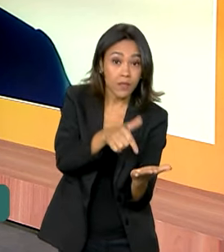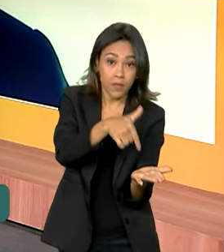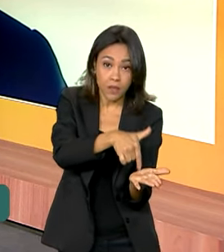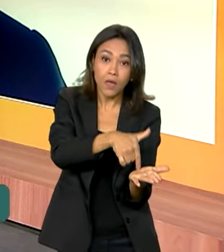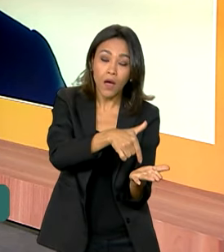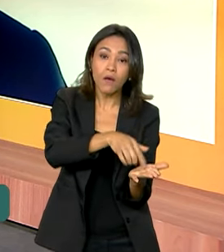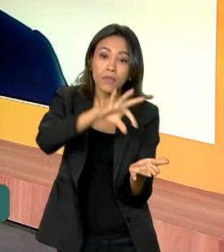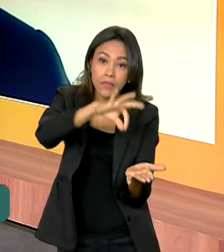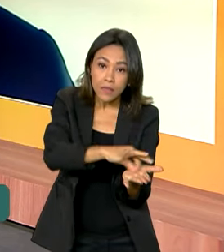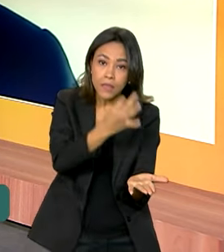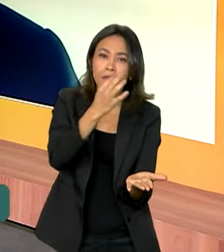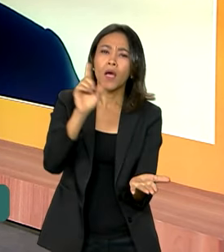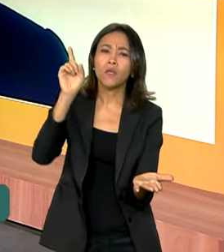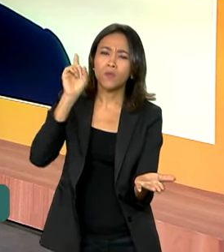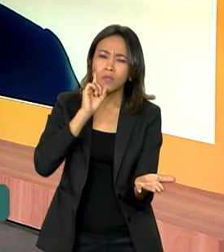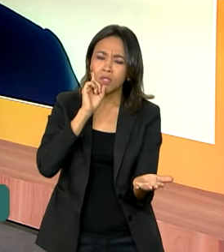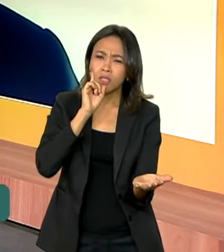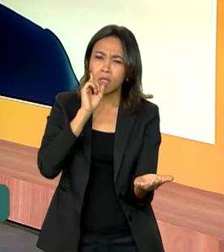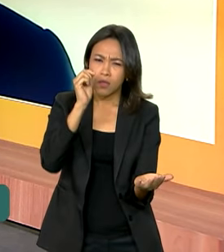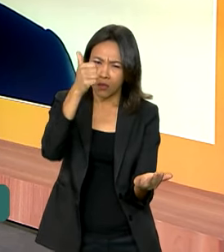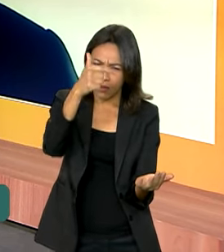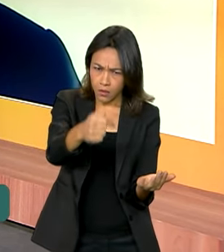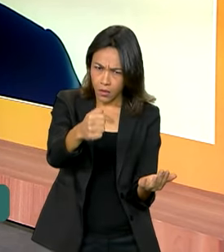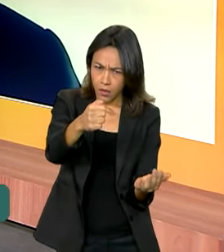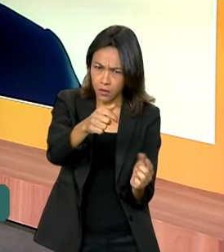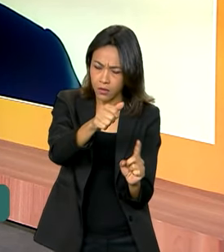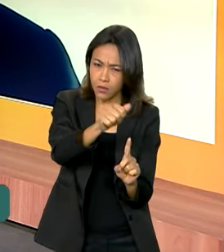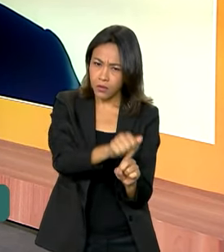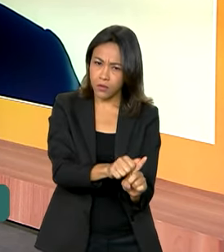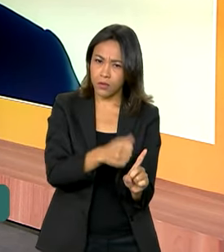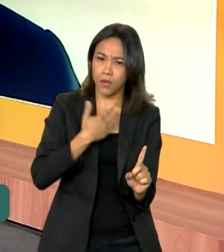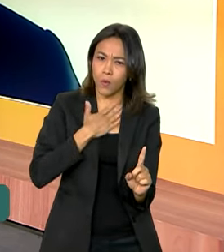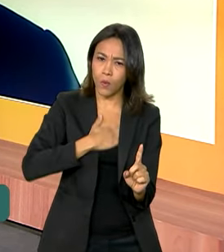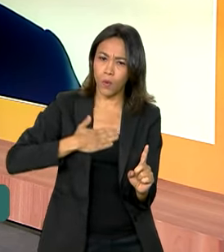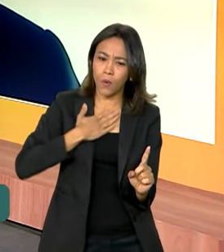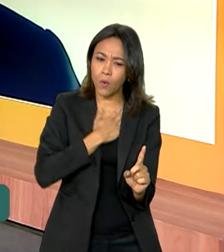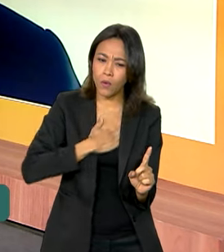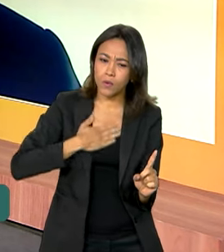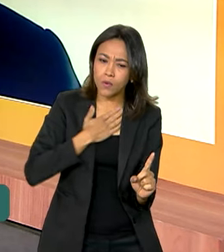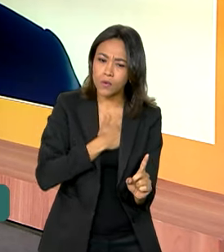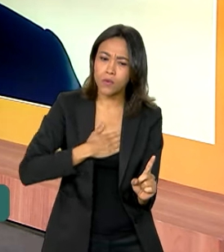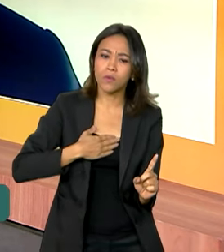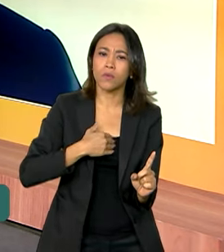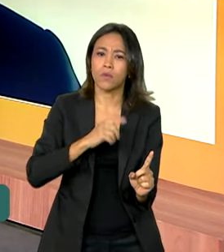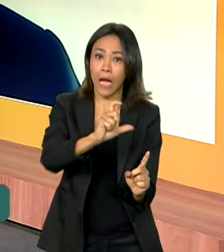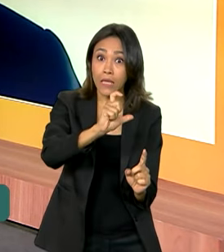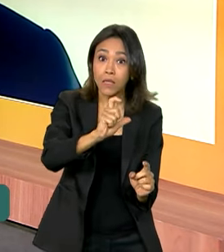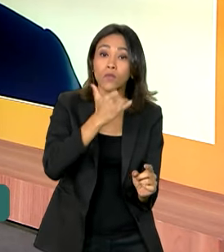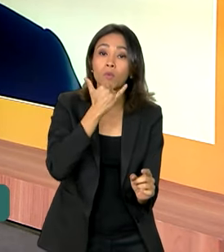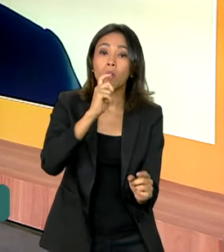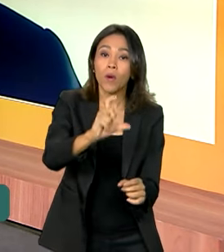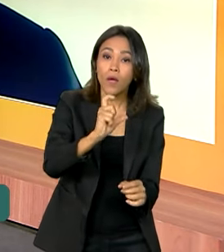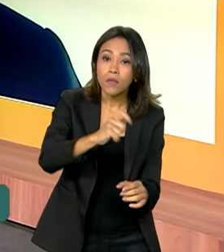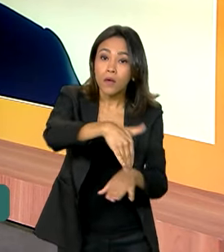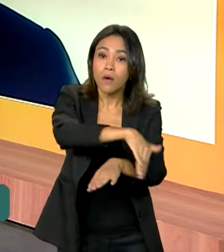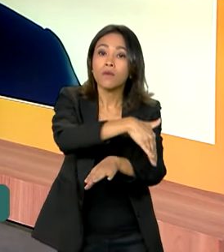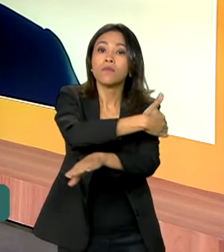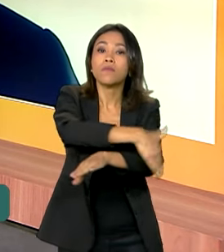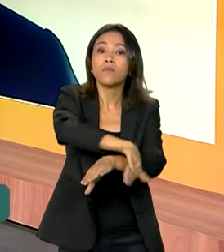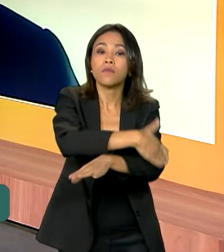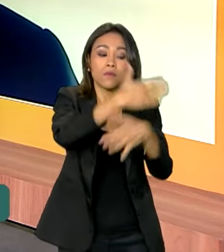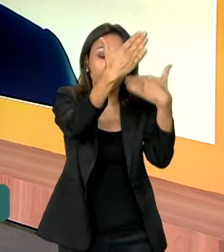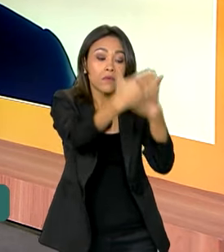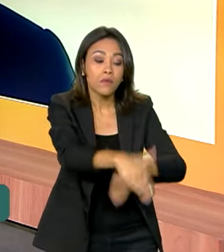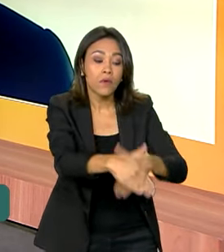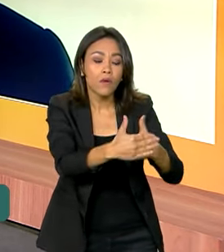no dia 7 de agosto, né? E ele vai ter ali os detalhes sobre os locais da prova, como que o candidato vai poder